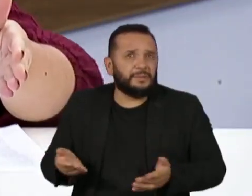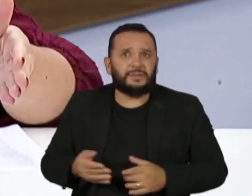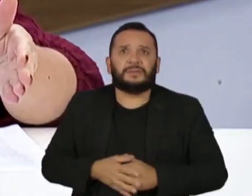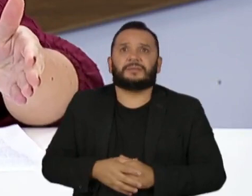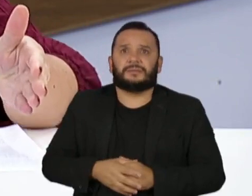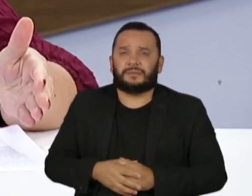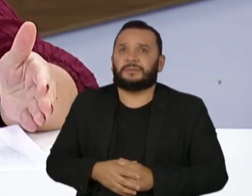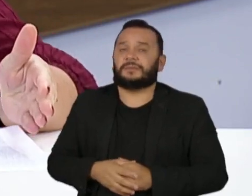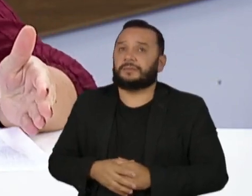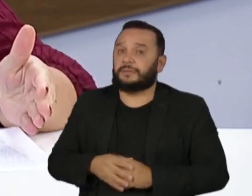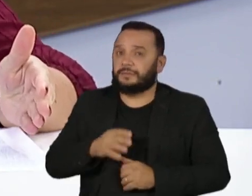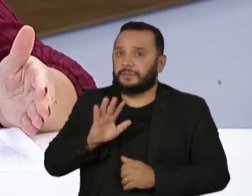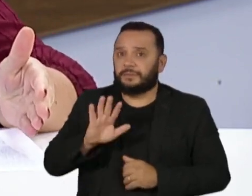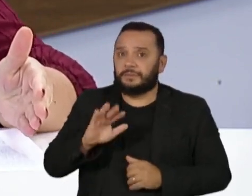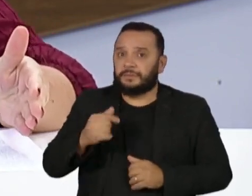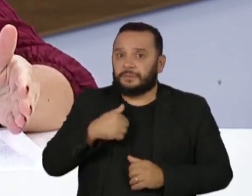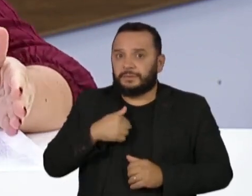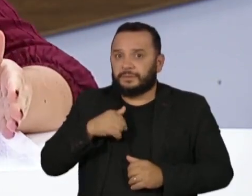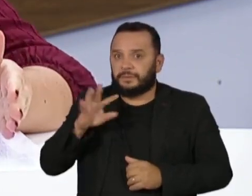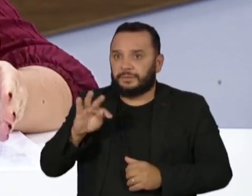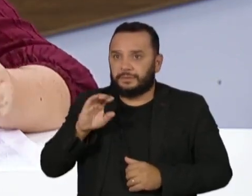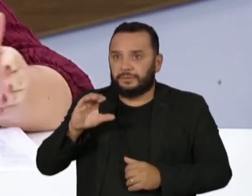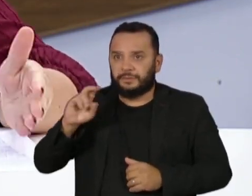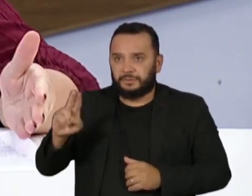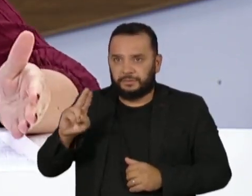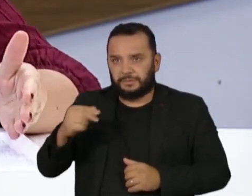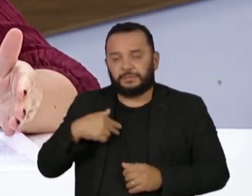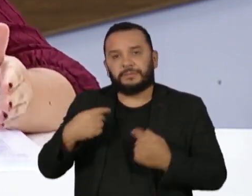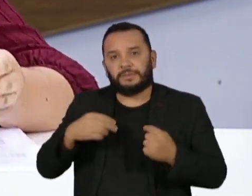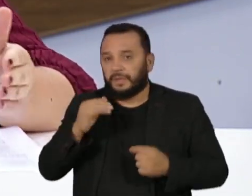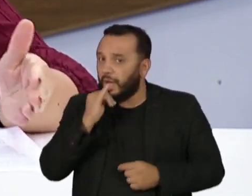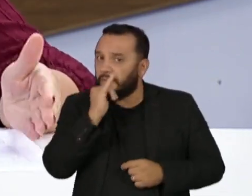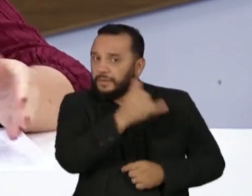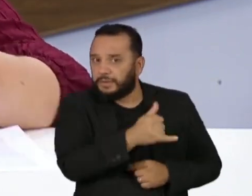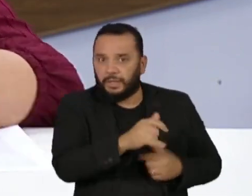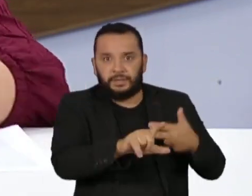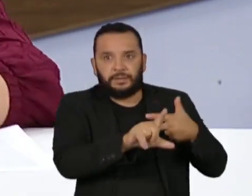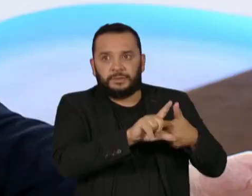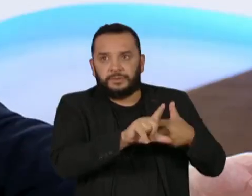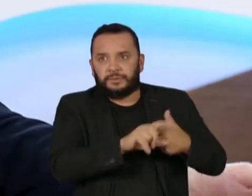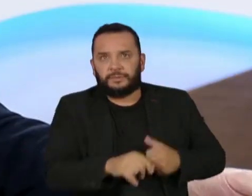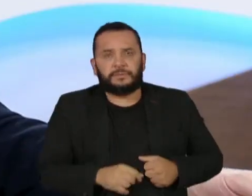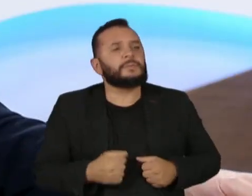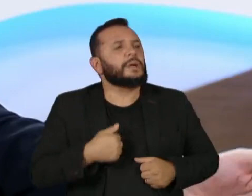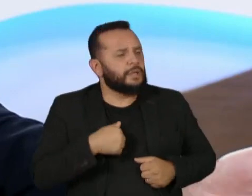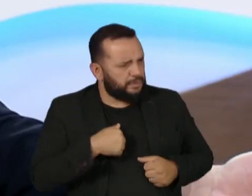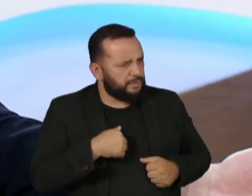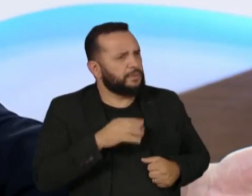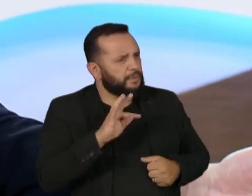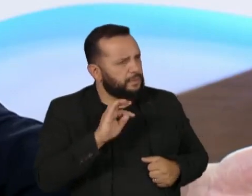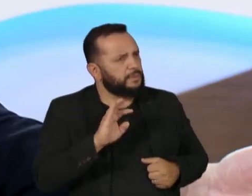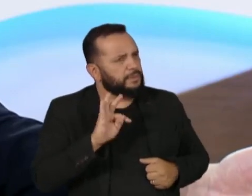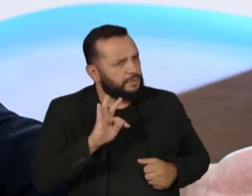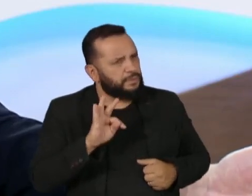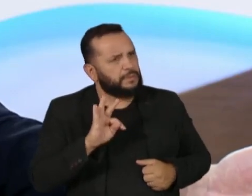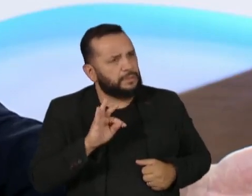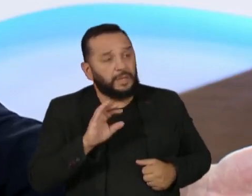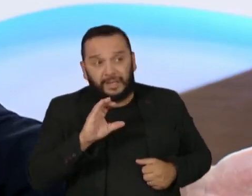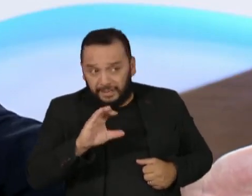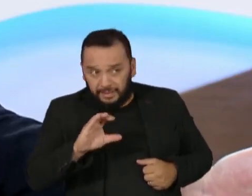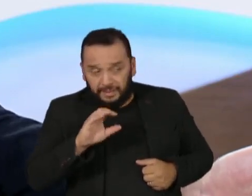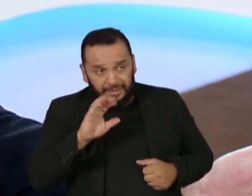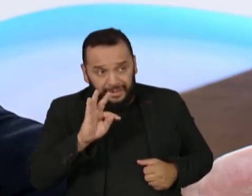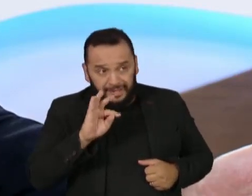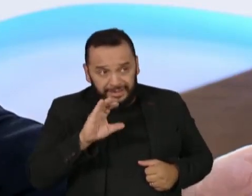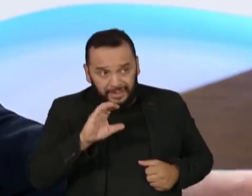como órgão auxiliar do Legislativo, não deveria, então, bater nessa tecla para que... Mas o TCU tem feito isso e não dá